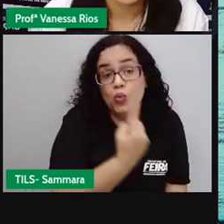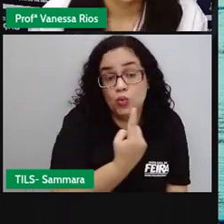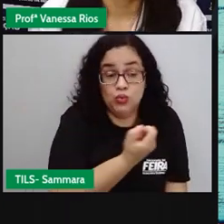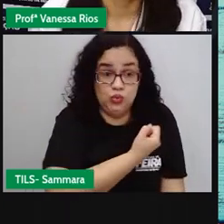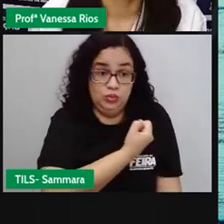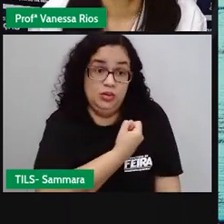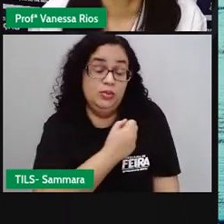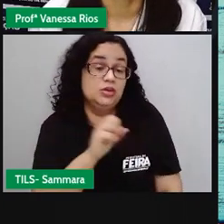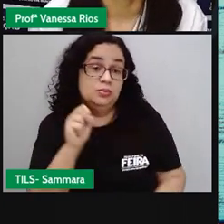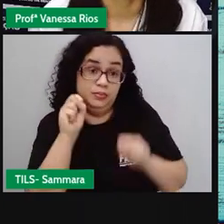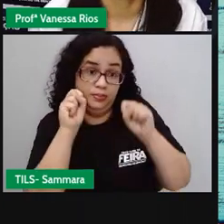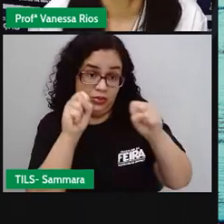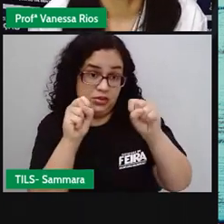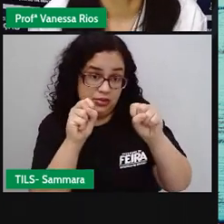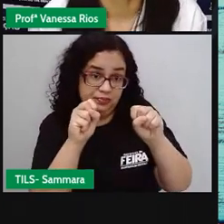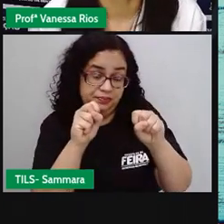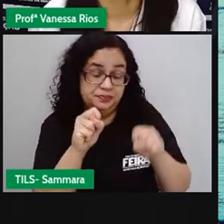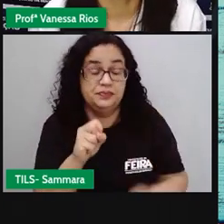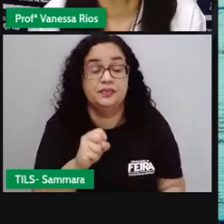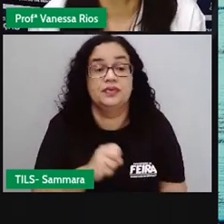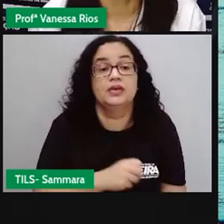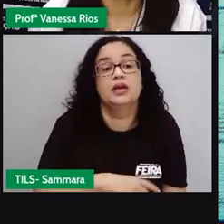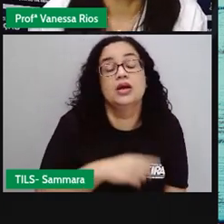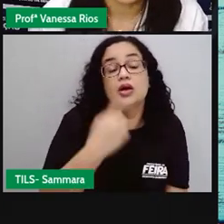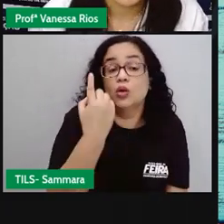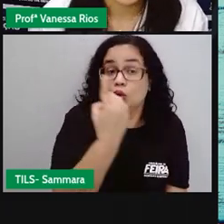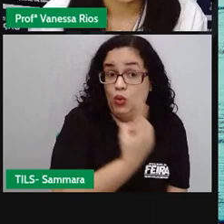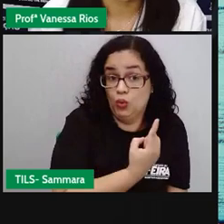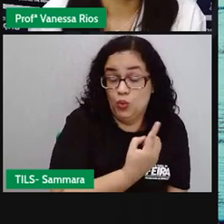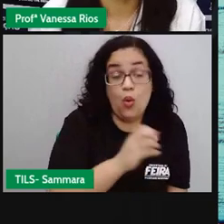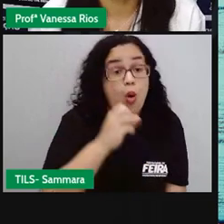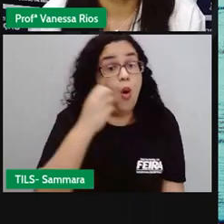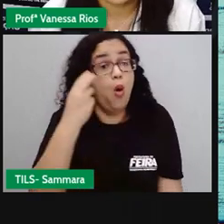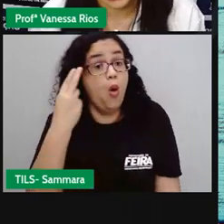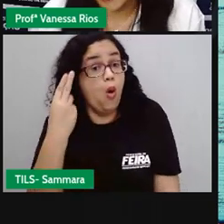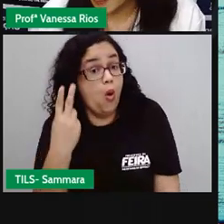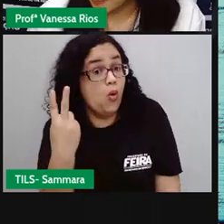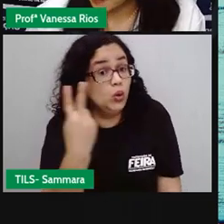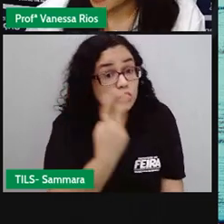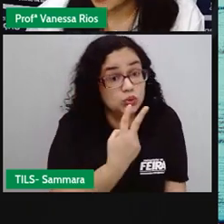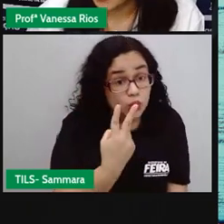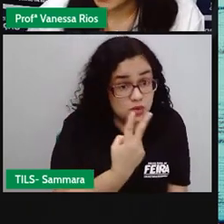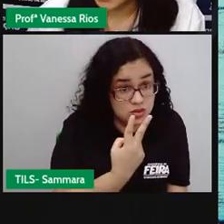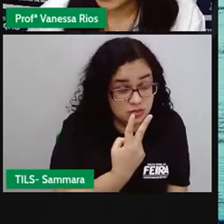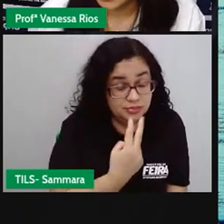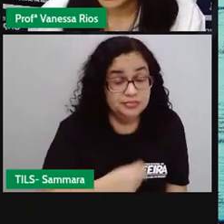com o número, porque o verbo, ele pode representar aí o singular ou o plural.